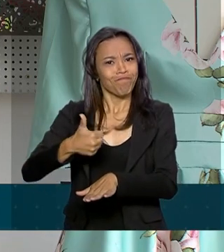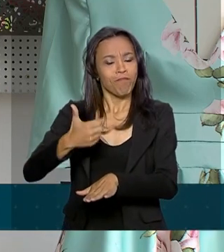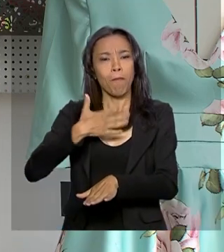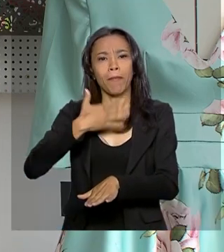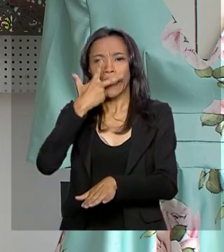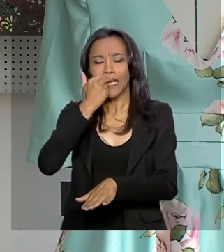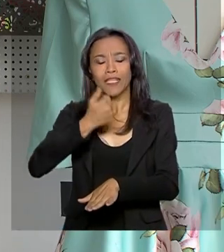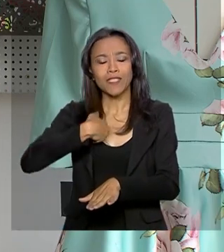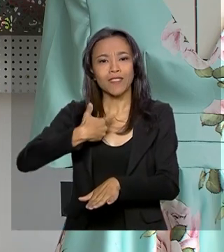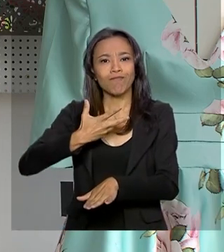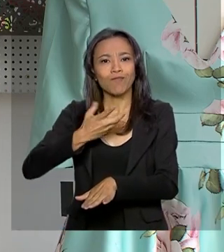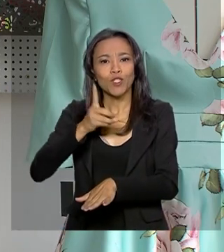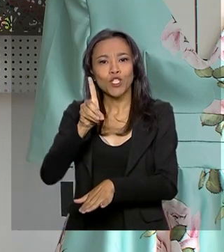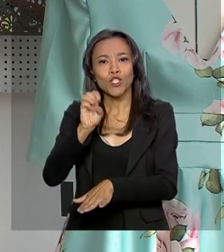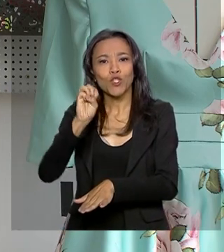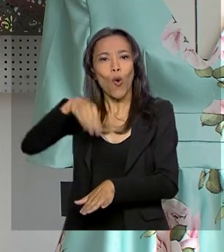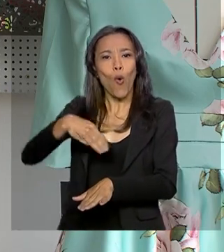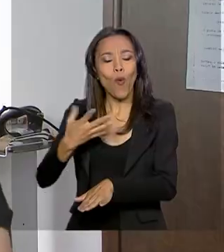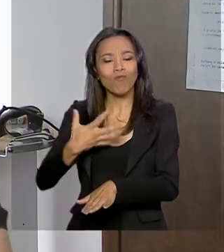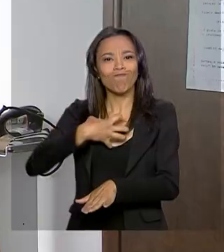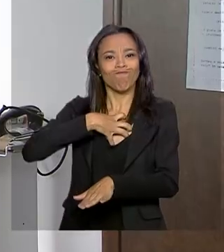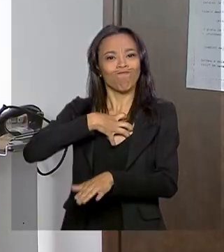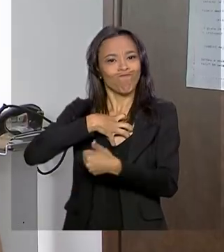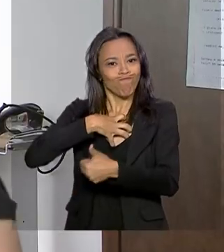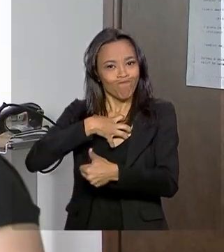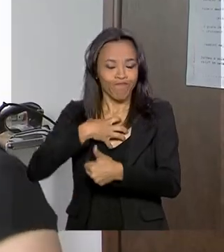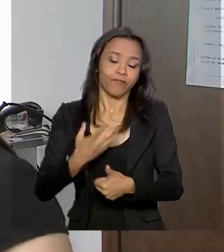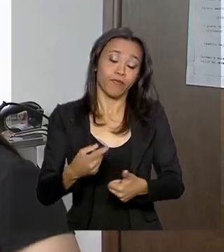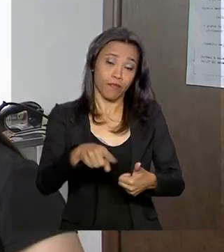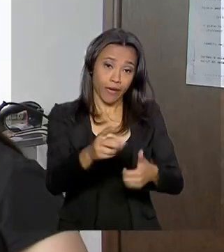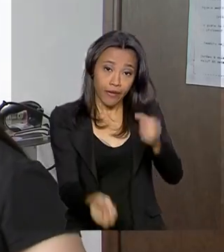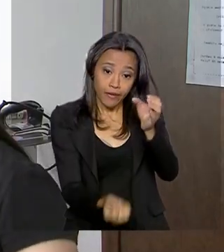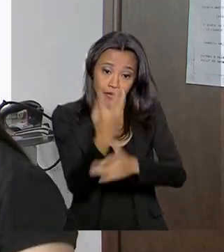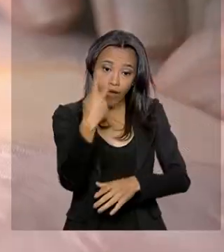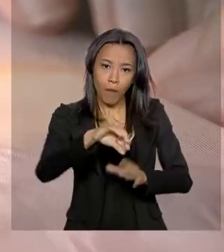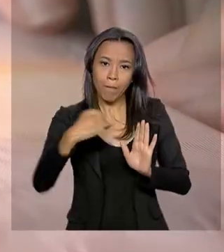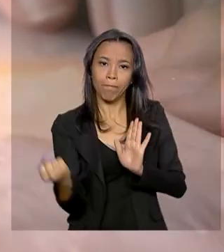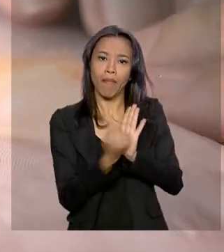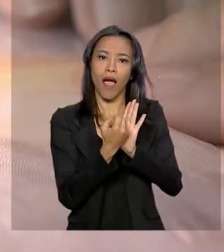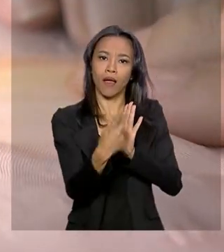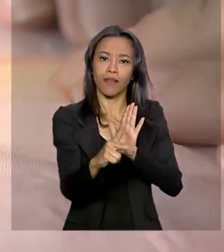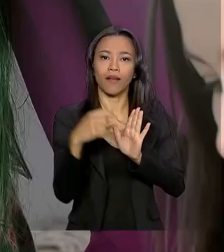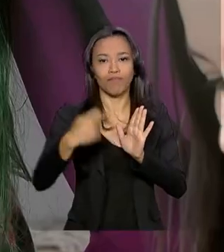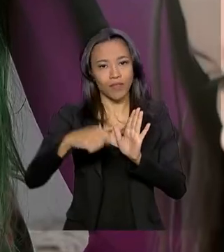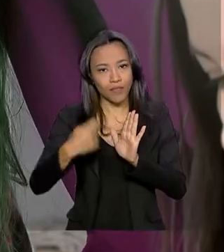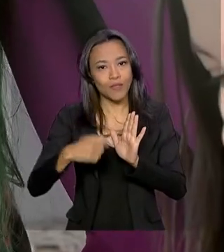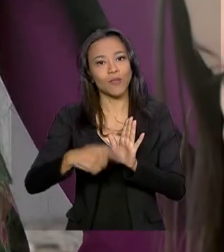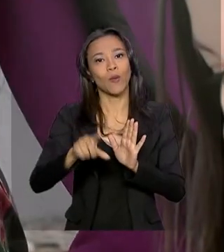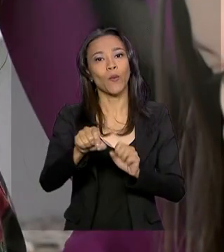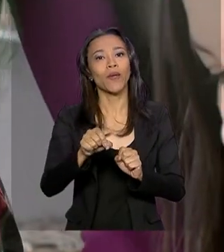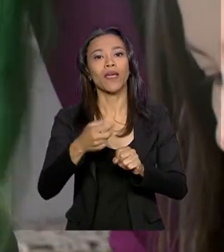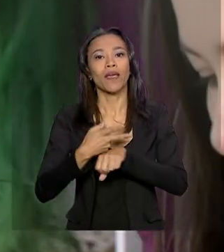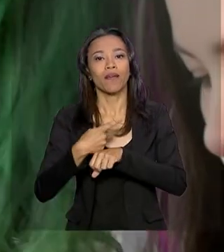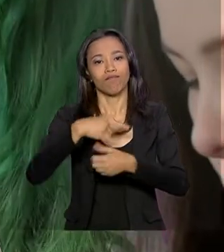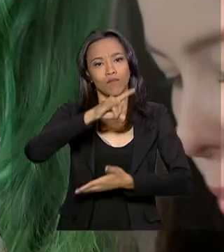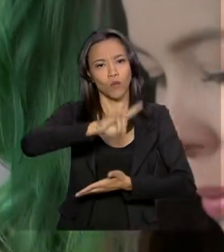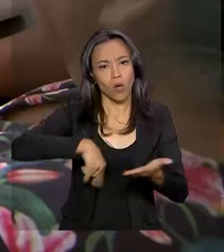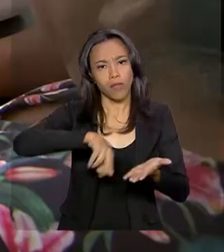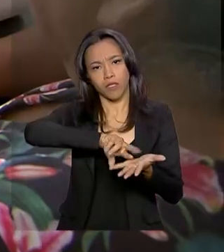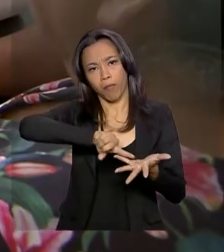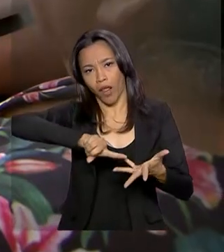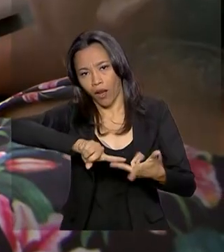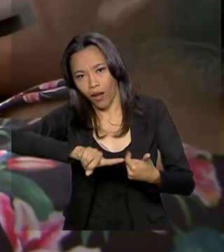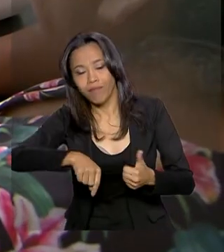dom, sabe? O que eu deveria seguir. Para criar a própria marca, Priscila se formalizou como microempreendedora individual.